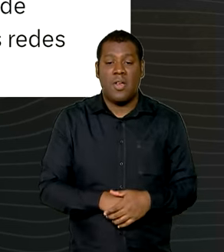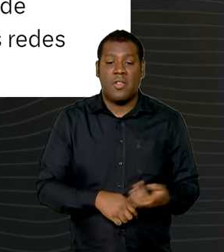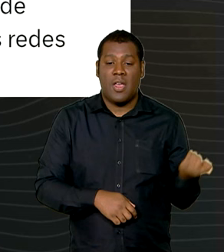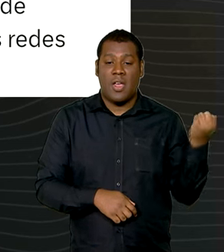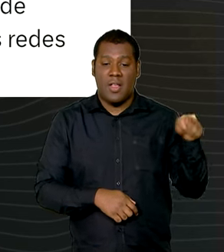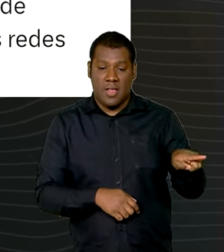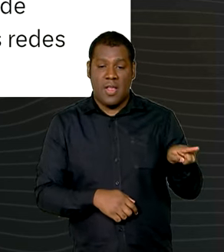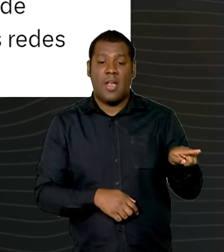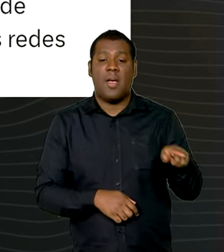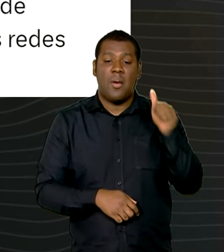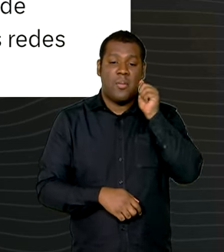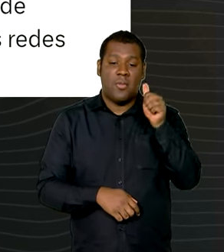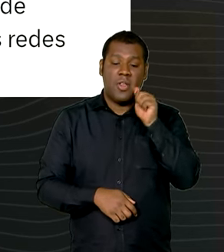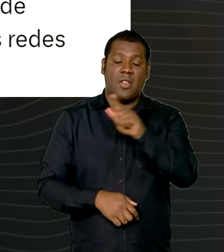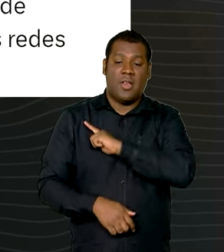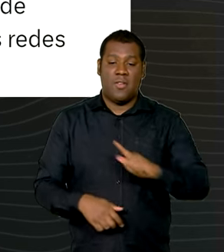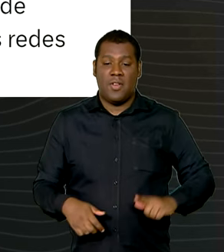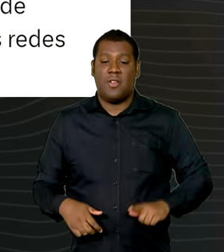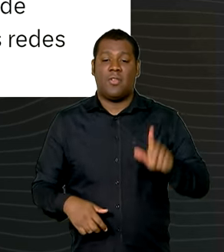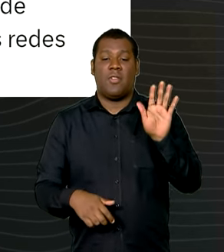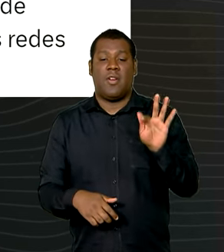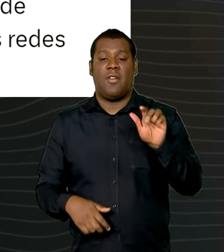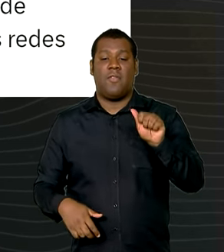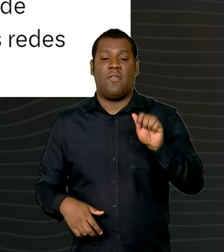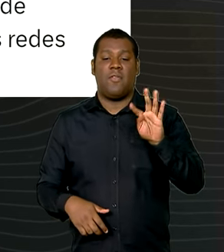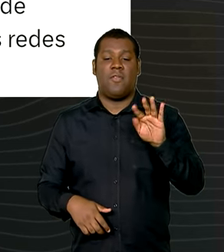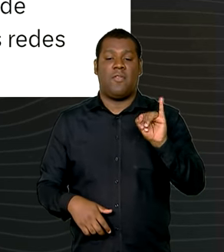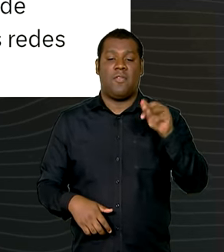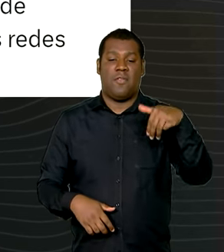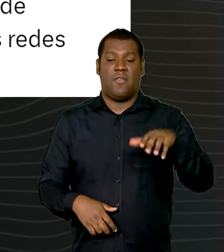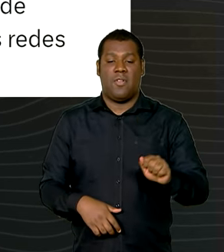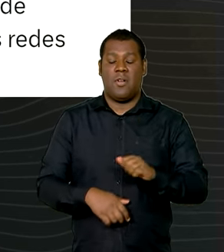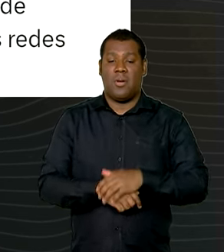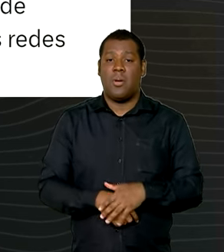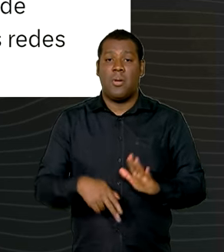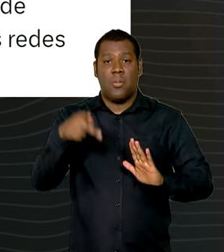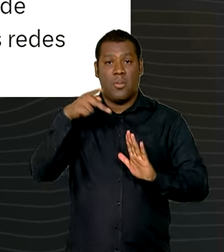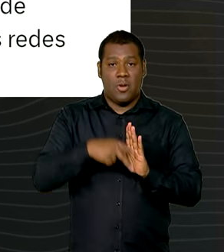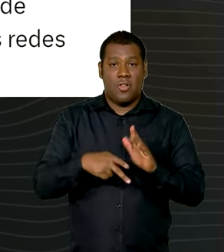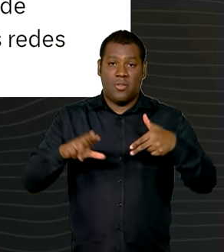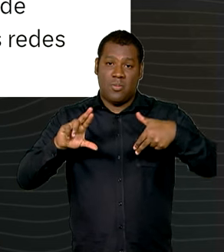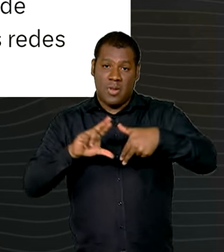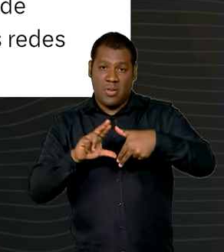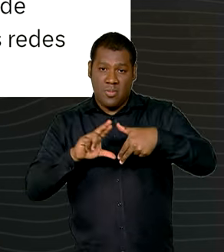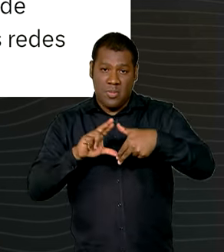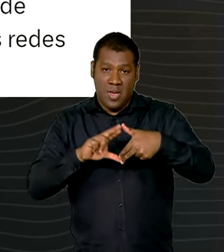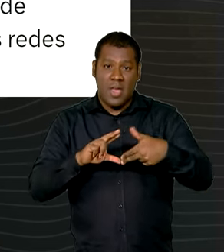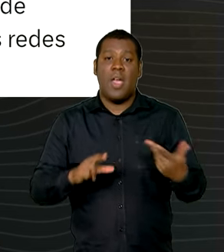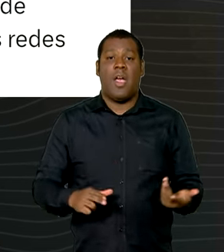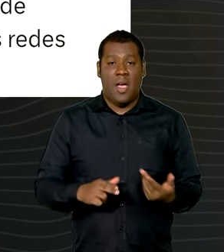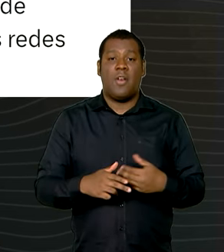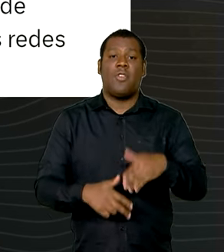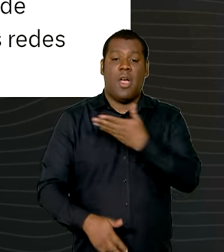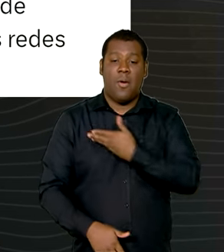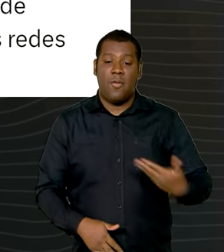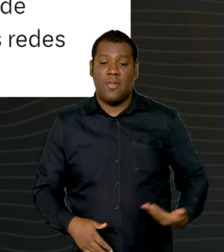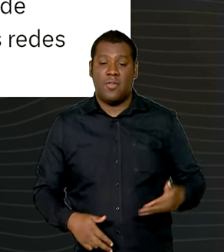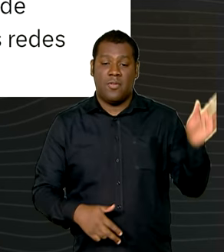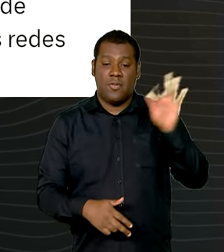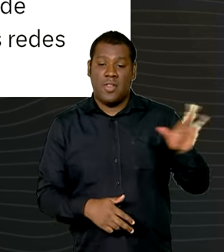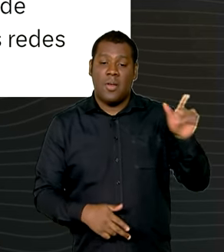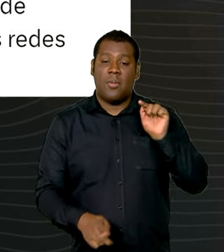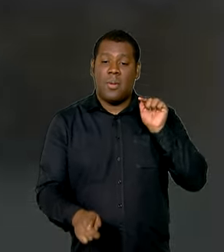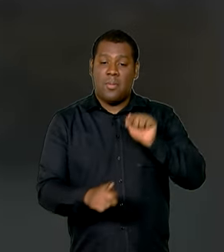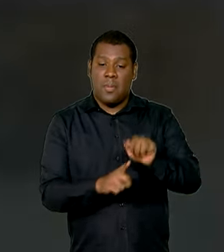governadora Fátima Bezerra no evento lembrando que o Pé de Meia é uma novidade do governo federal que garante aí uma poupança